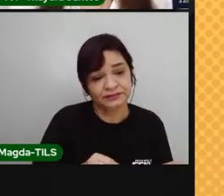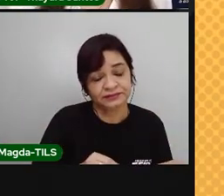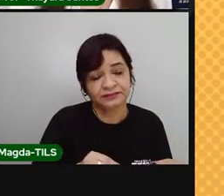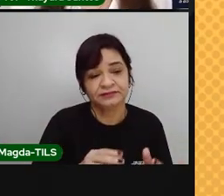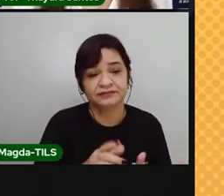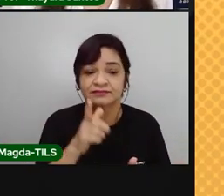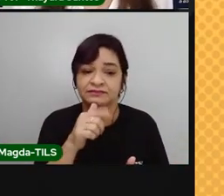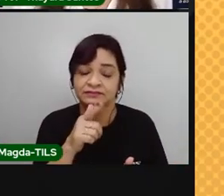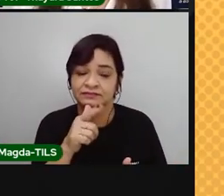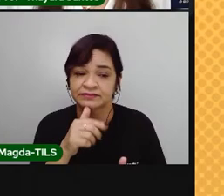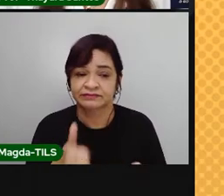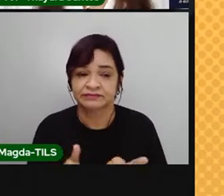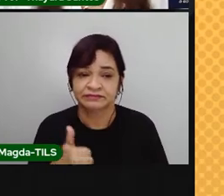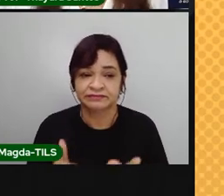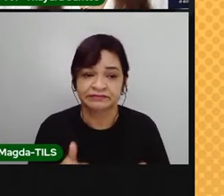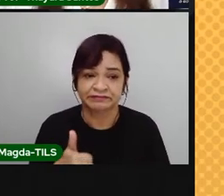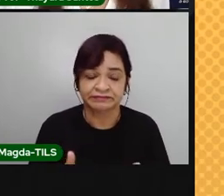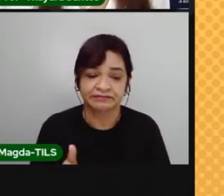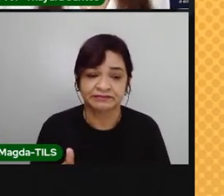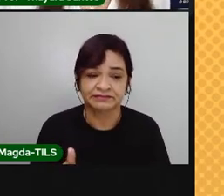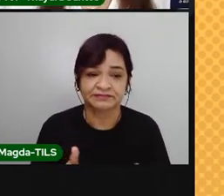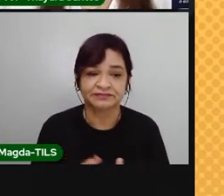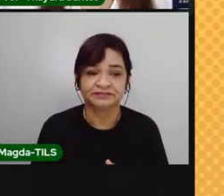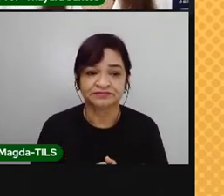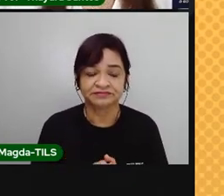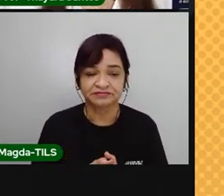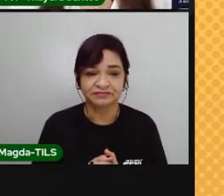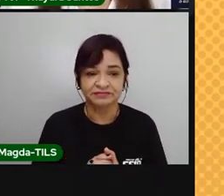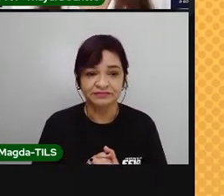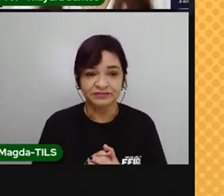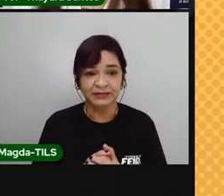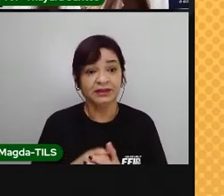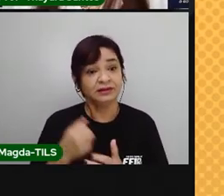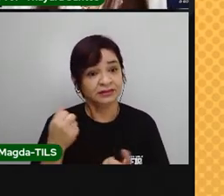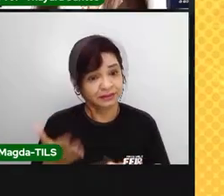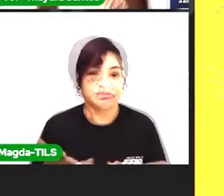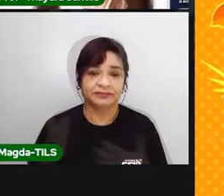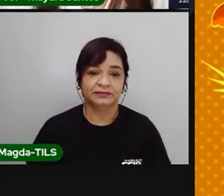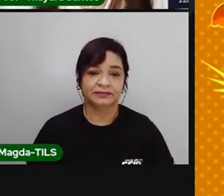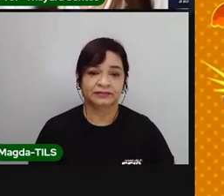água do mar. Tá bom? Então, por isso que a gente tem que fazer a nossa parte hoje.